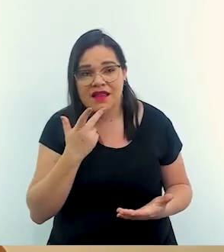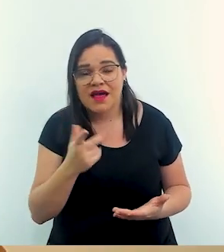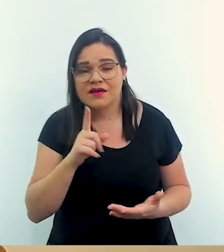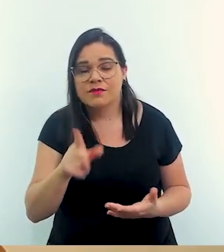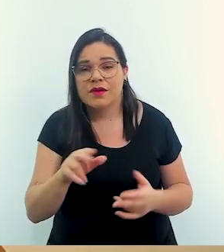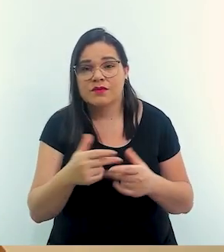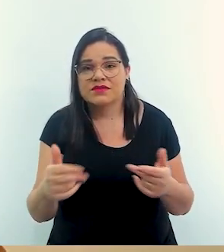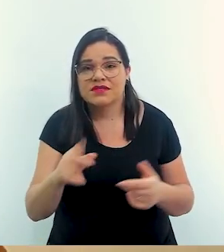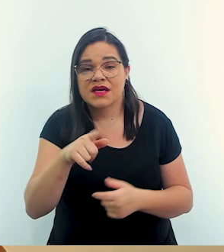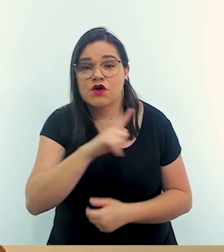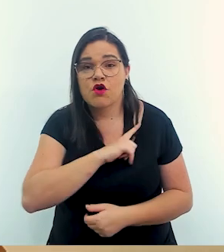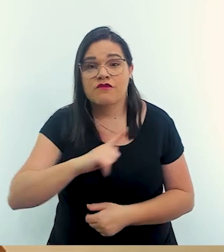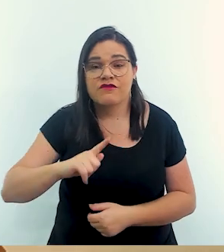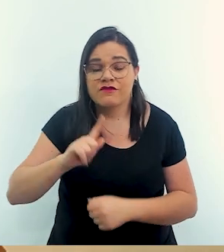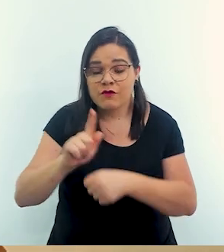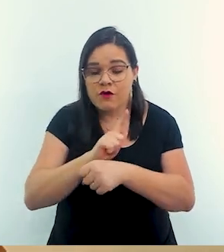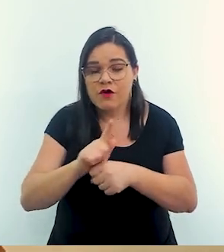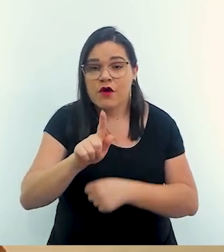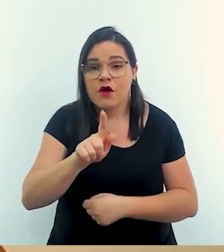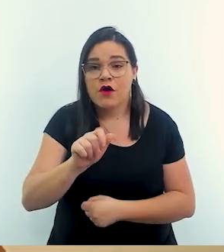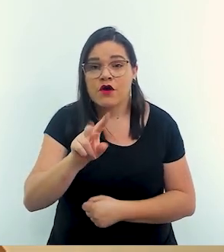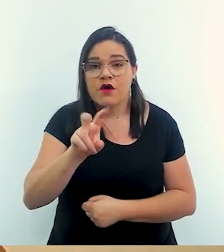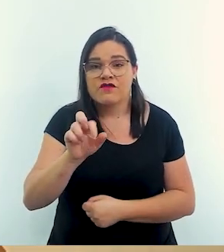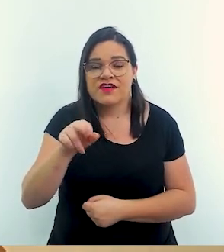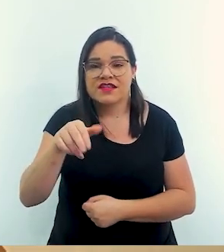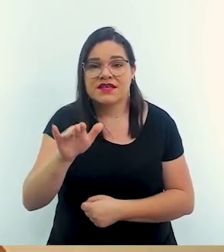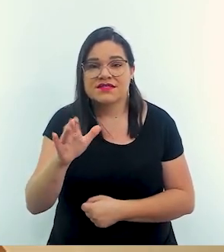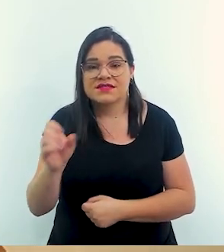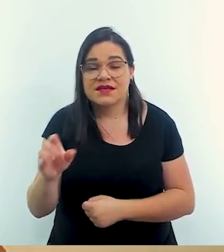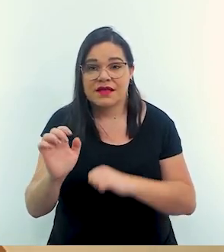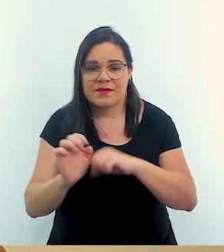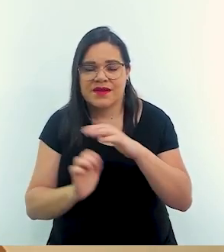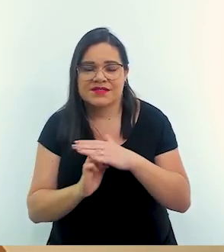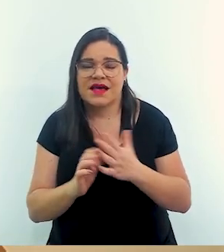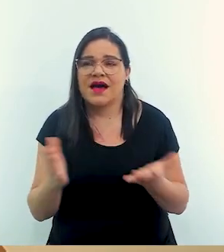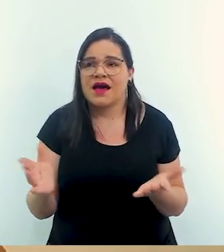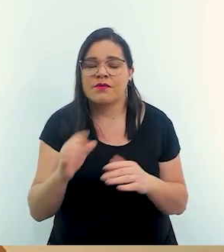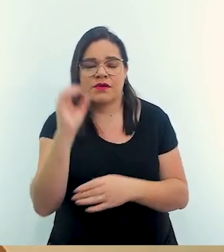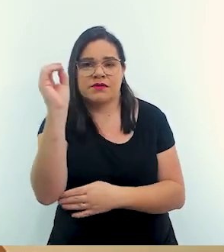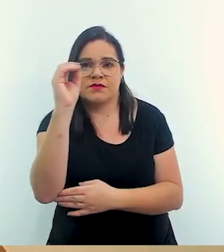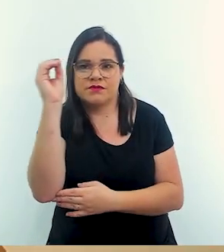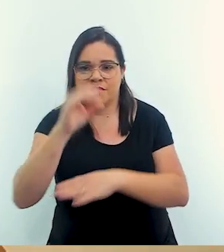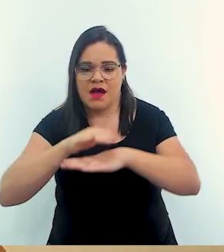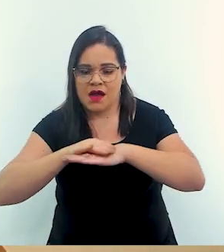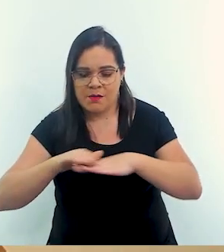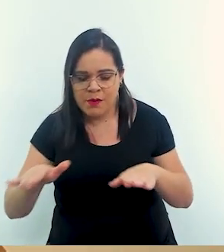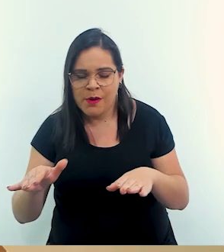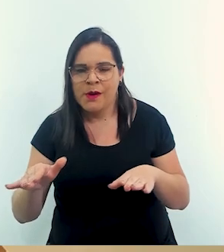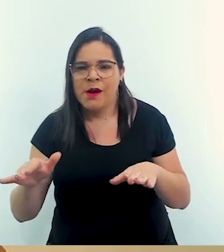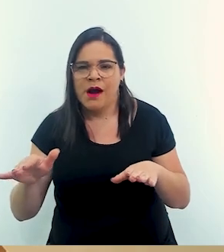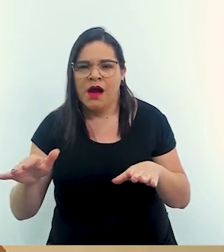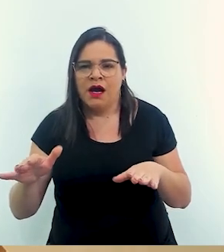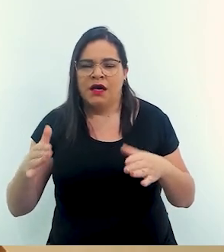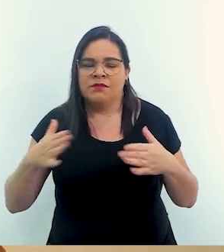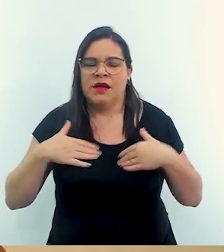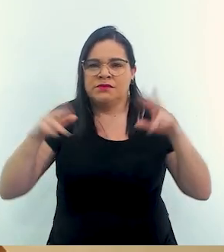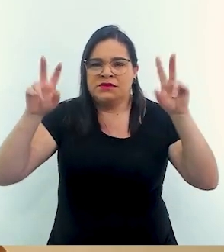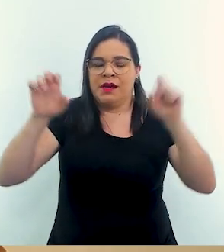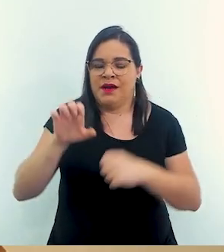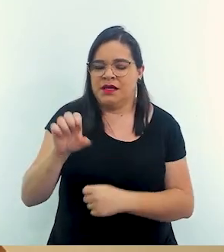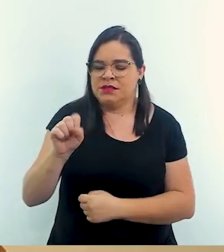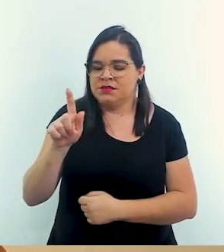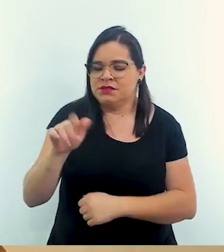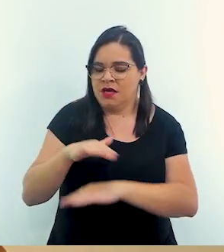governança da empresa porque não posso atuar não mas é porque Rio Grande do Sul acabou Rio Grande do Sul acabou a minha